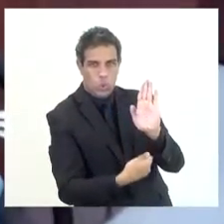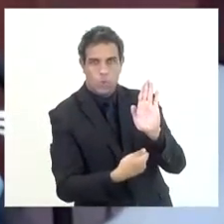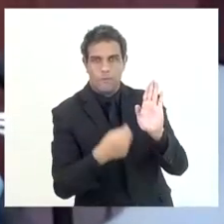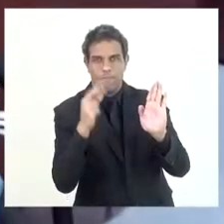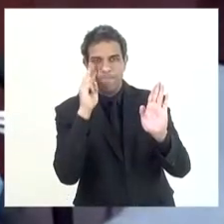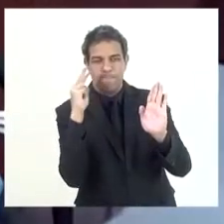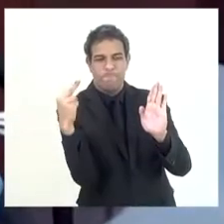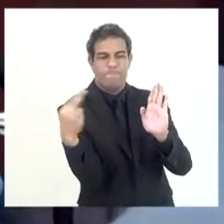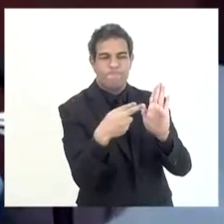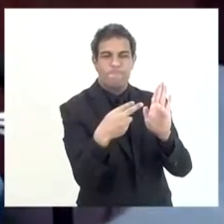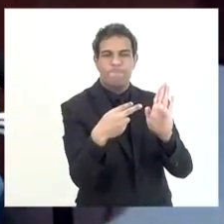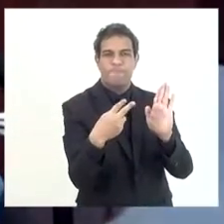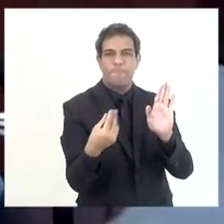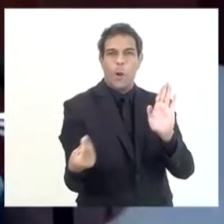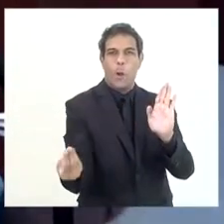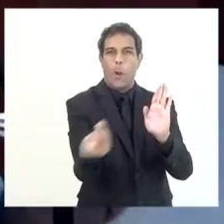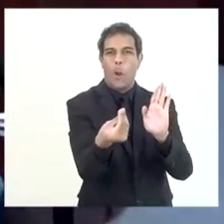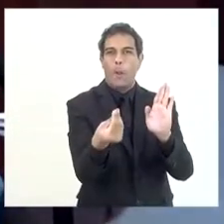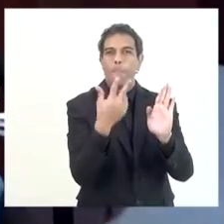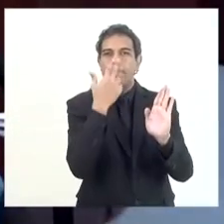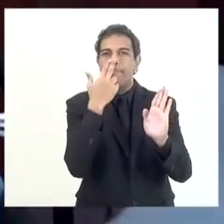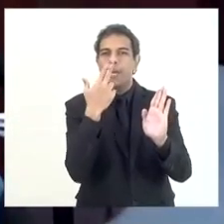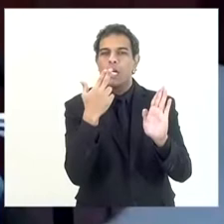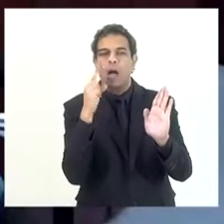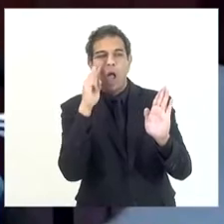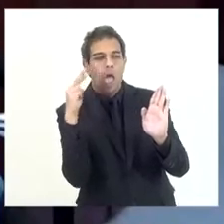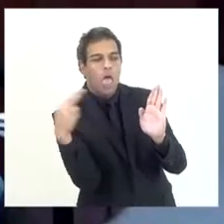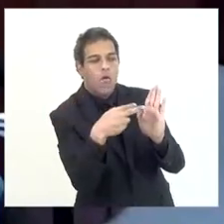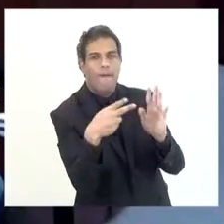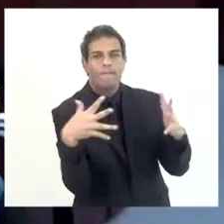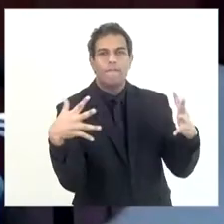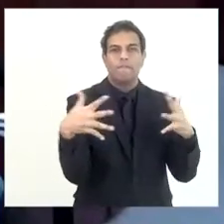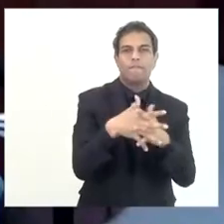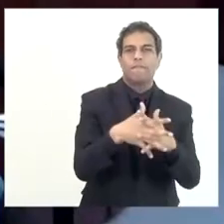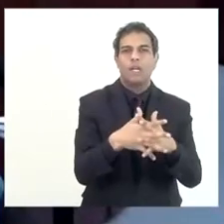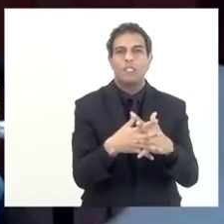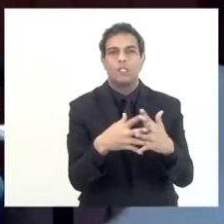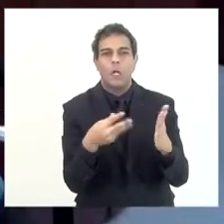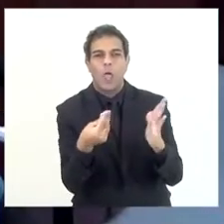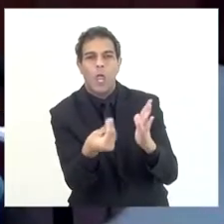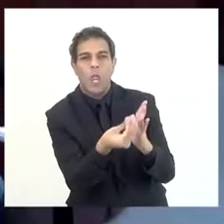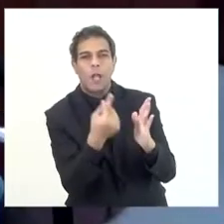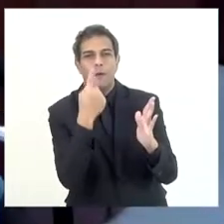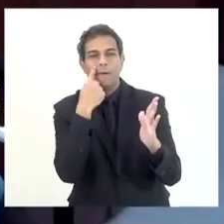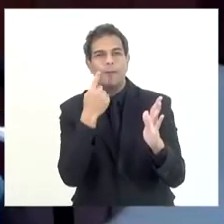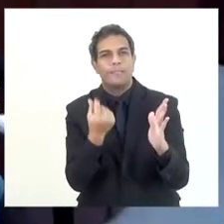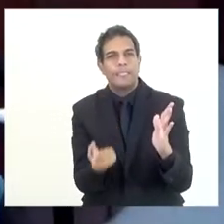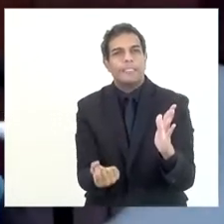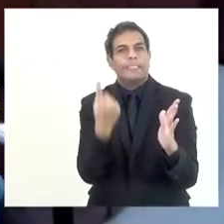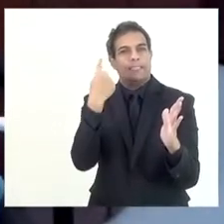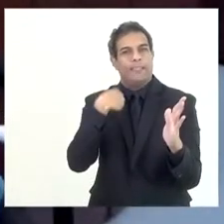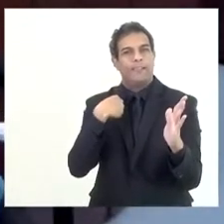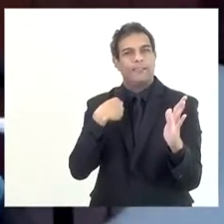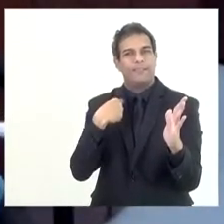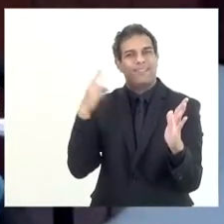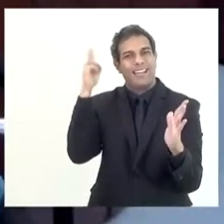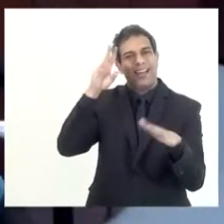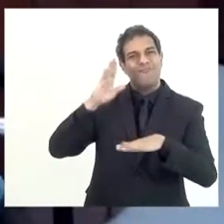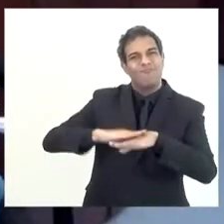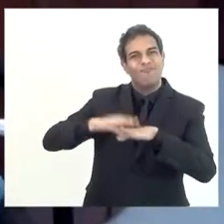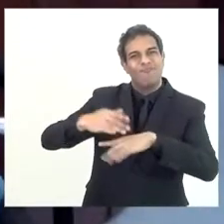até trazer uma dificuldade que eu tive nos primeiros diálogos que tivemos